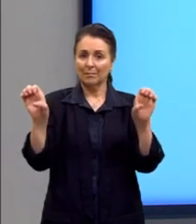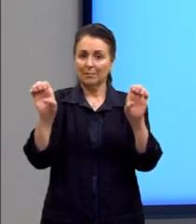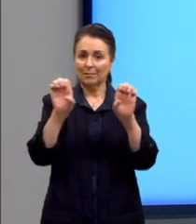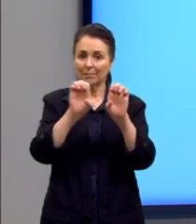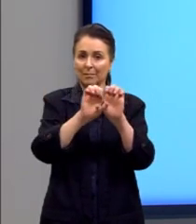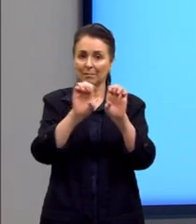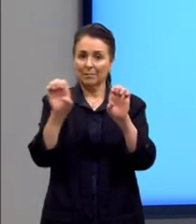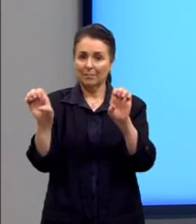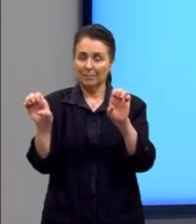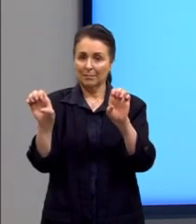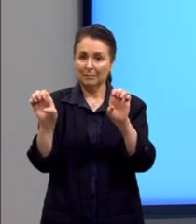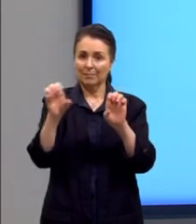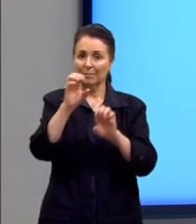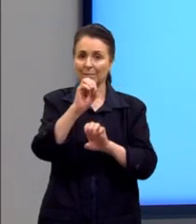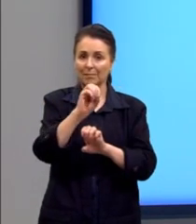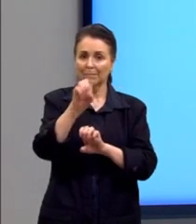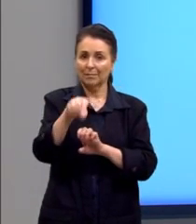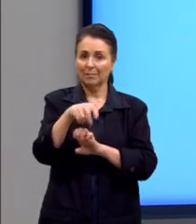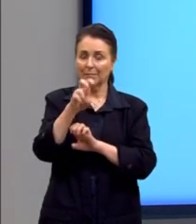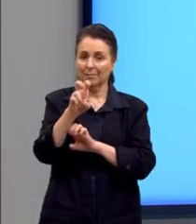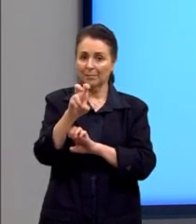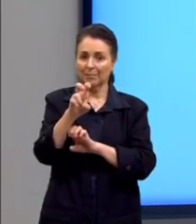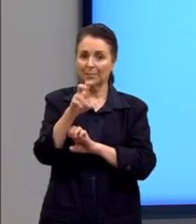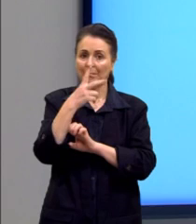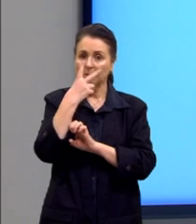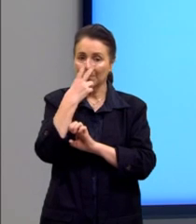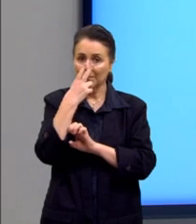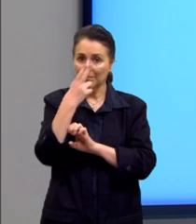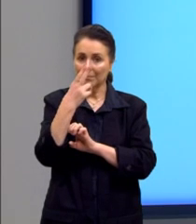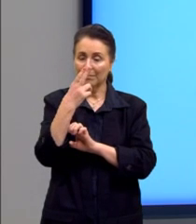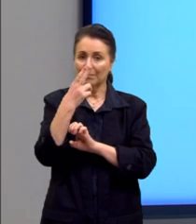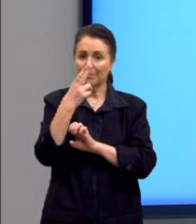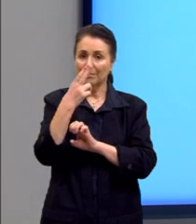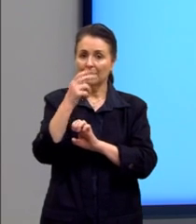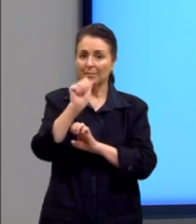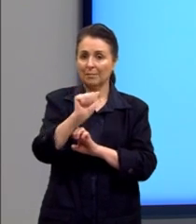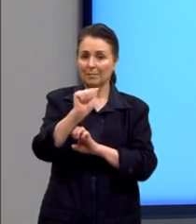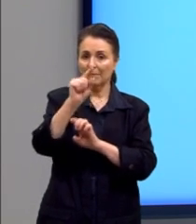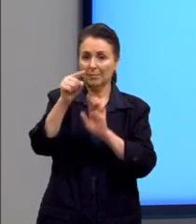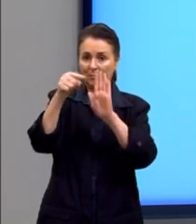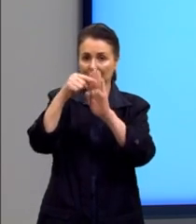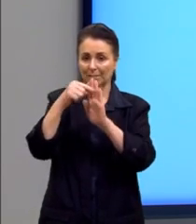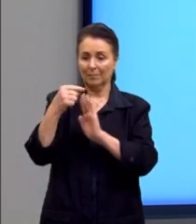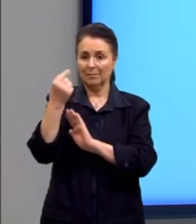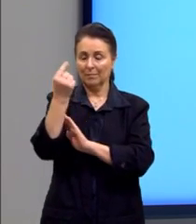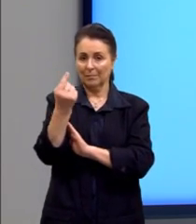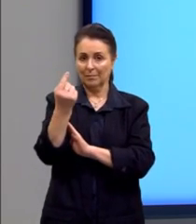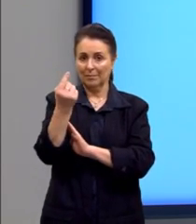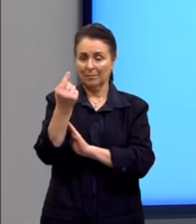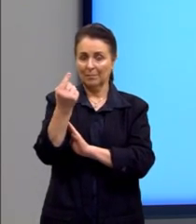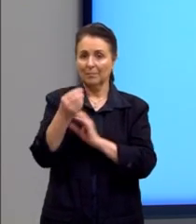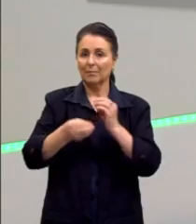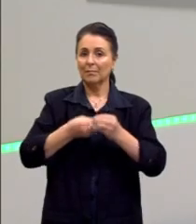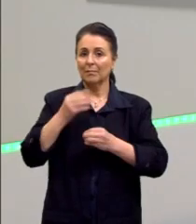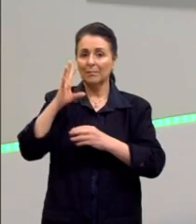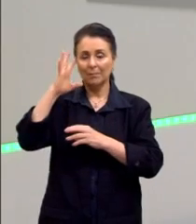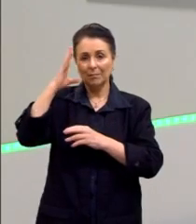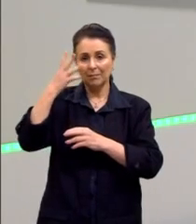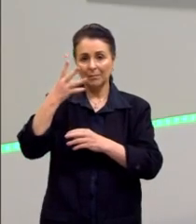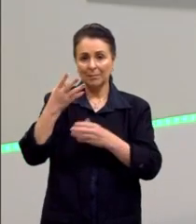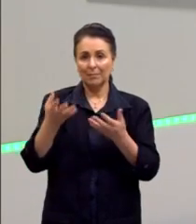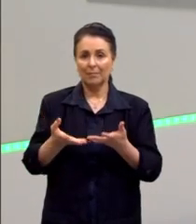equação 0,5 igual A elevado a menos 1. Como é que nós vamos resolver?